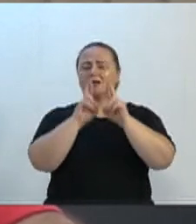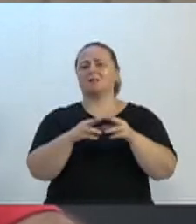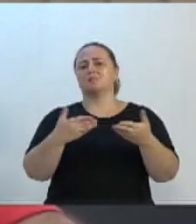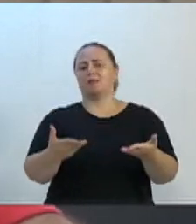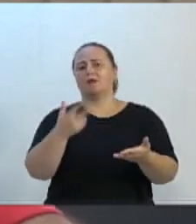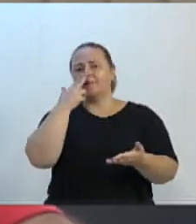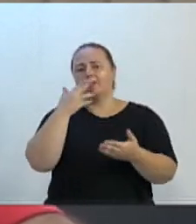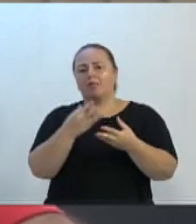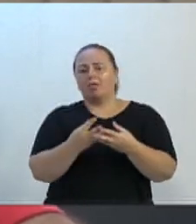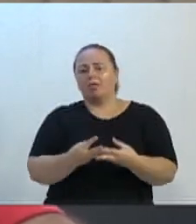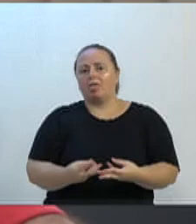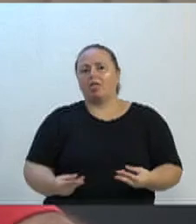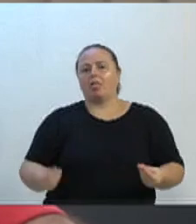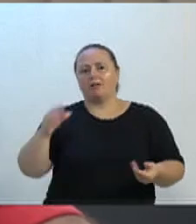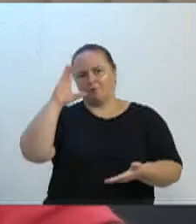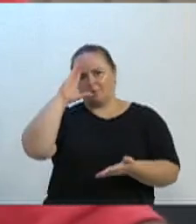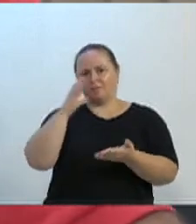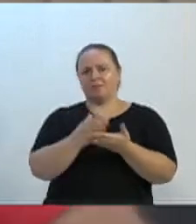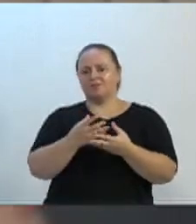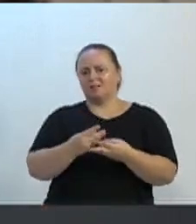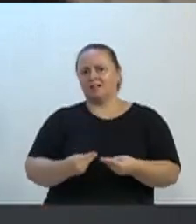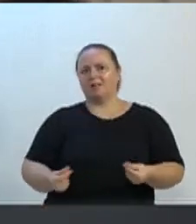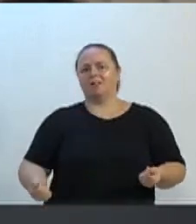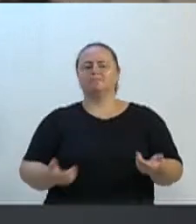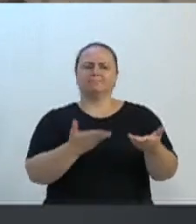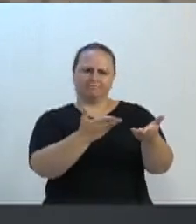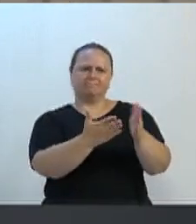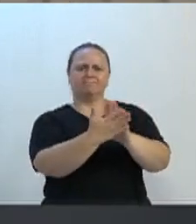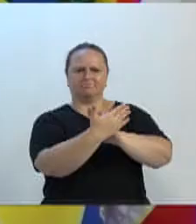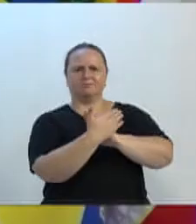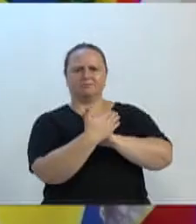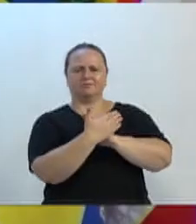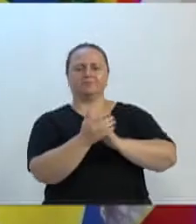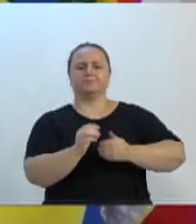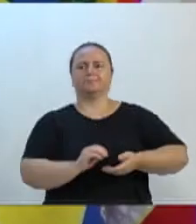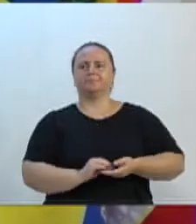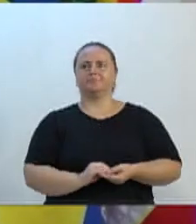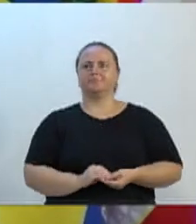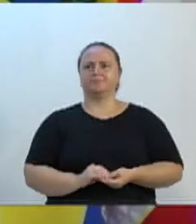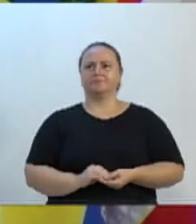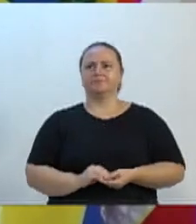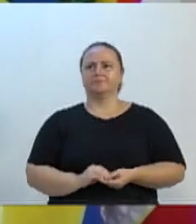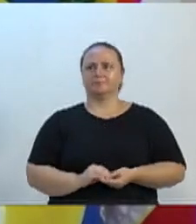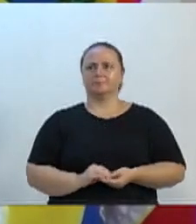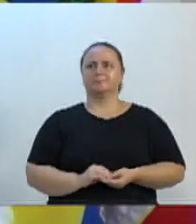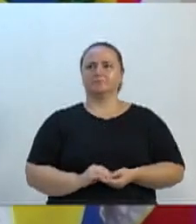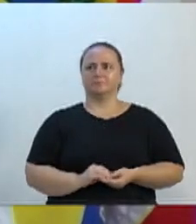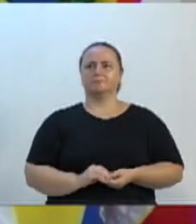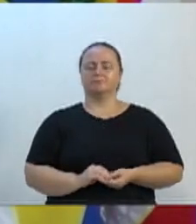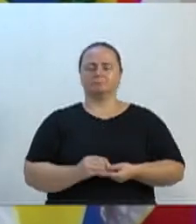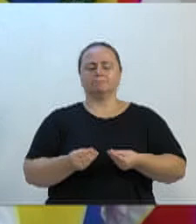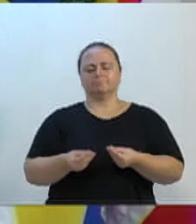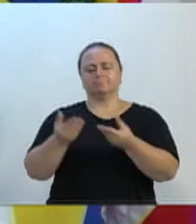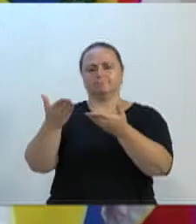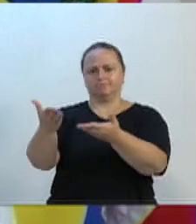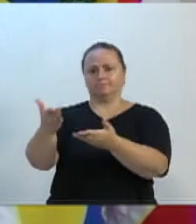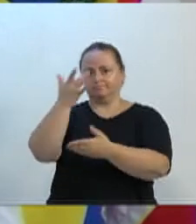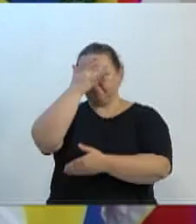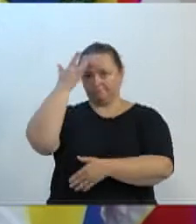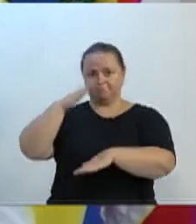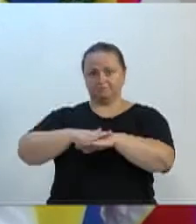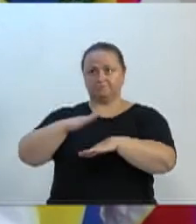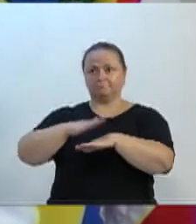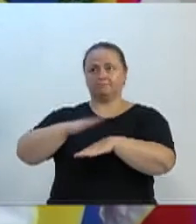janeiro, vereador, me ajuda nessa aí. Obrigado. Vou encaminhar a quem compete resolver e